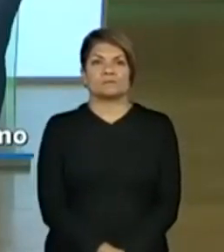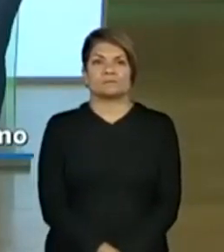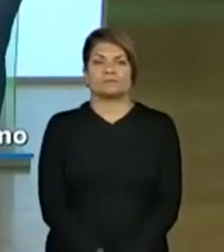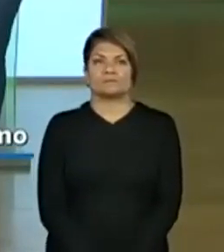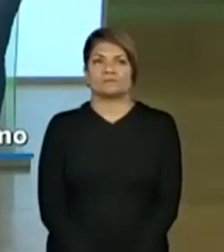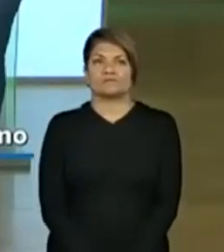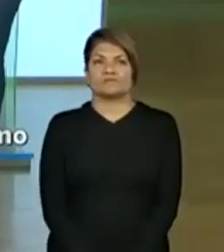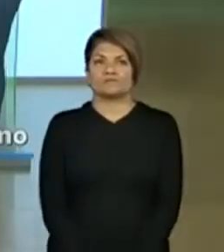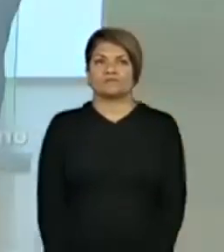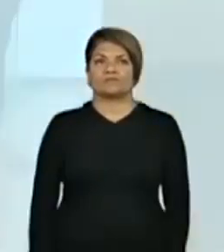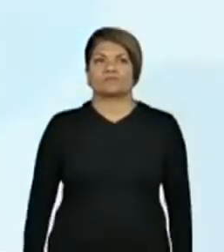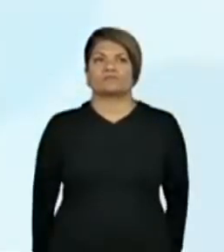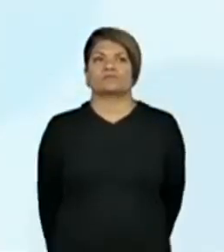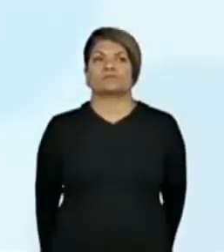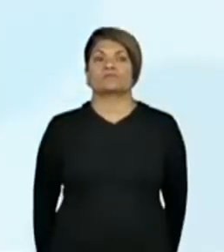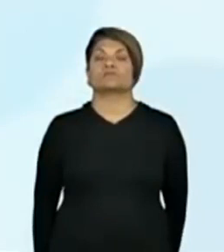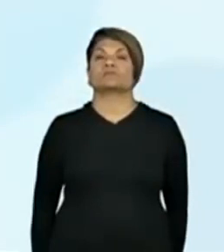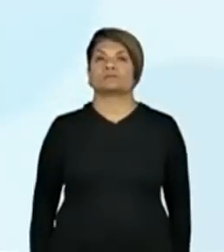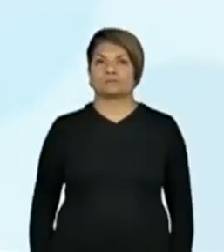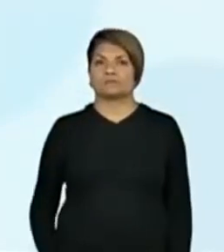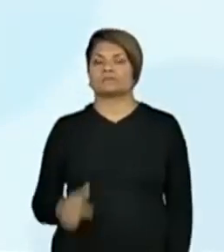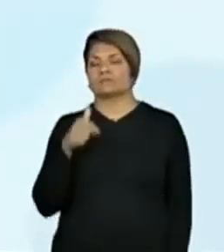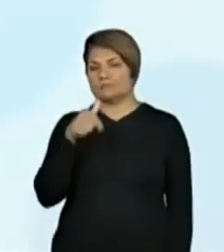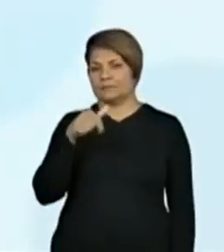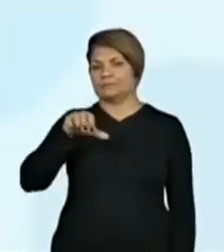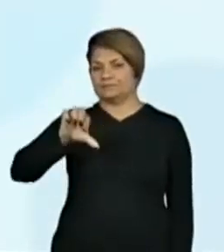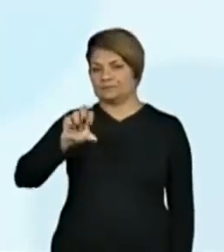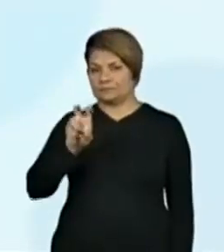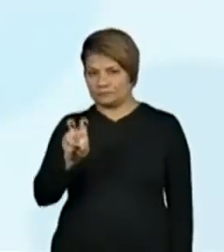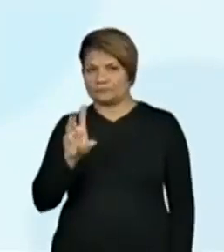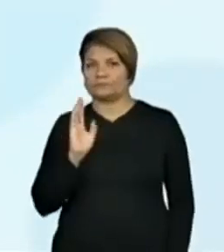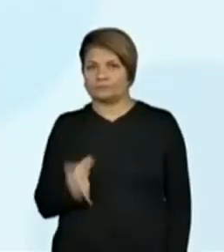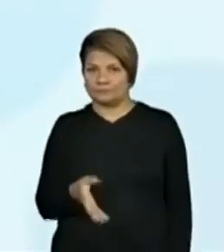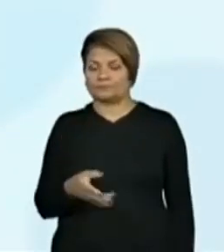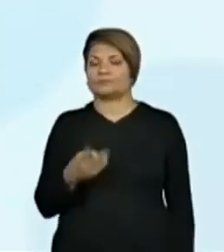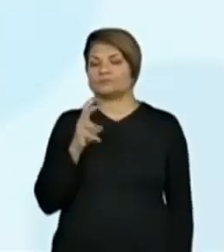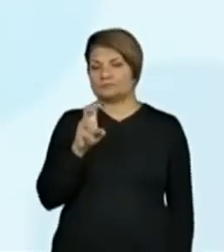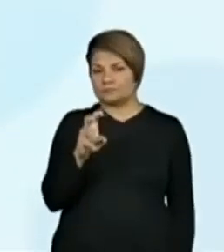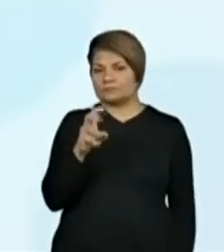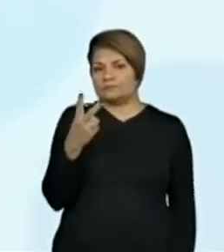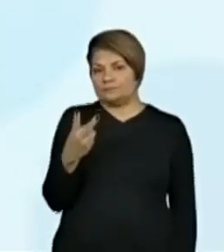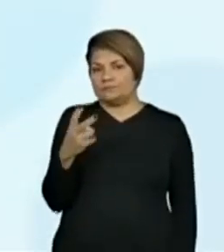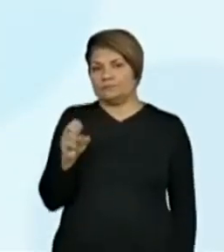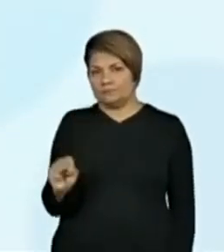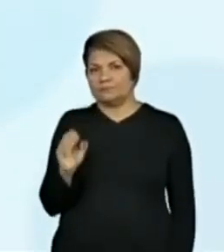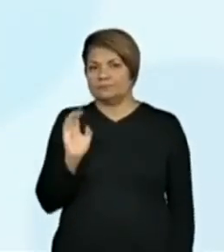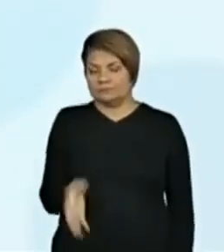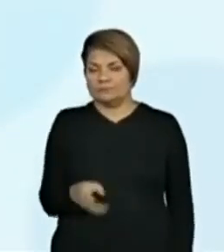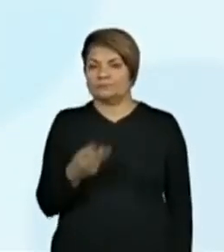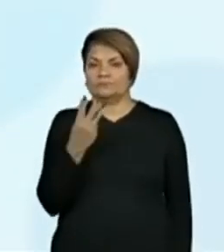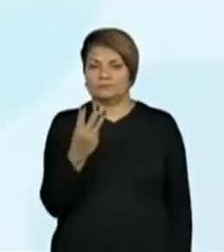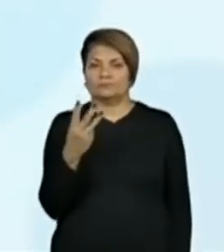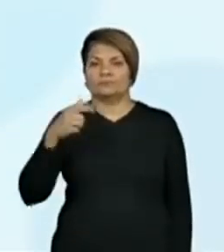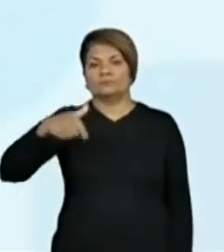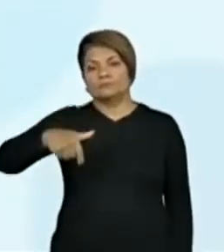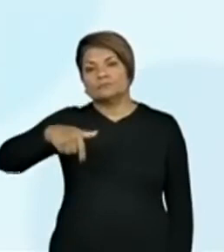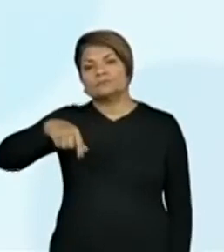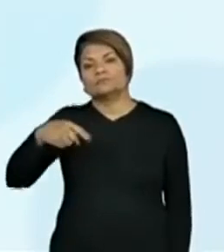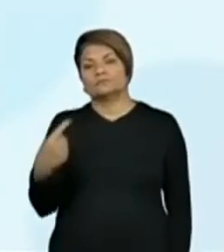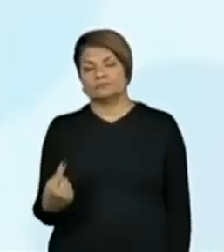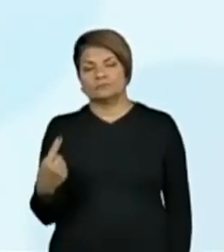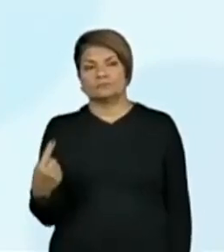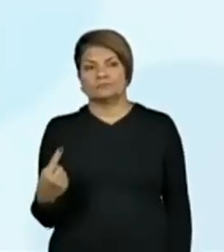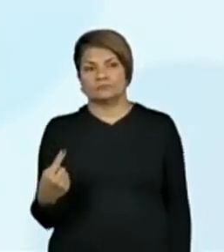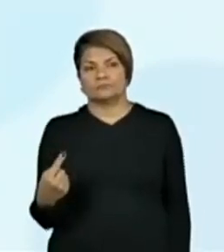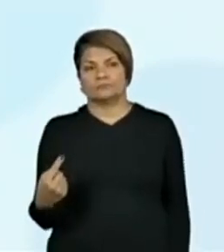lá. Então, a gente já falou do 795, a gente já falou do 528, agora vamos falar